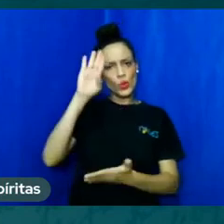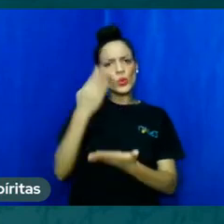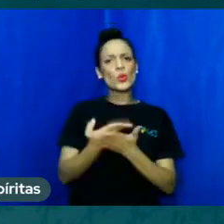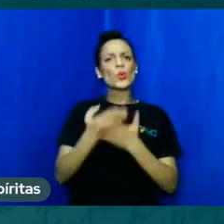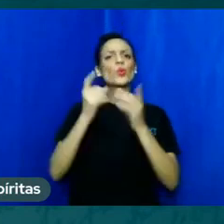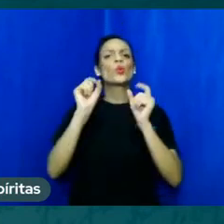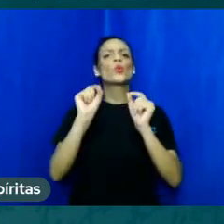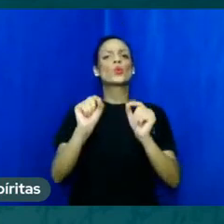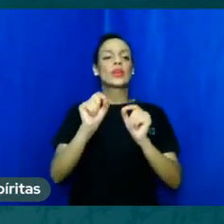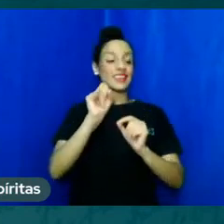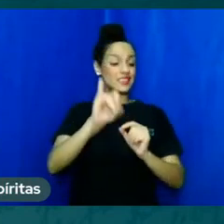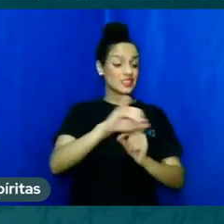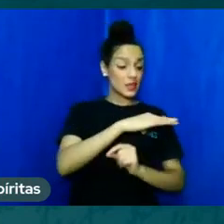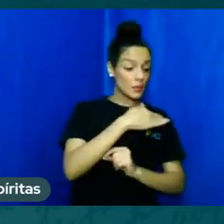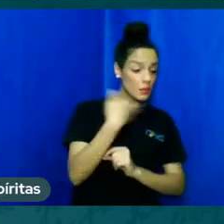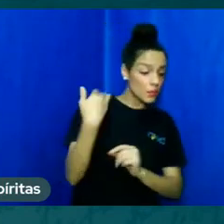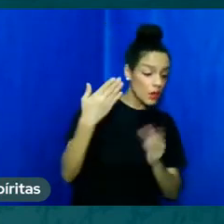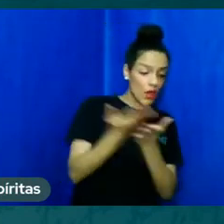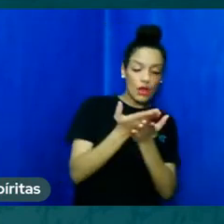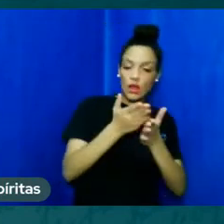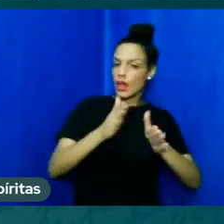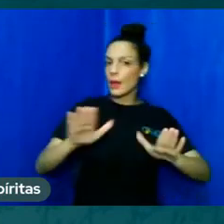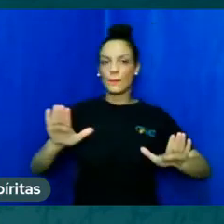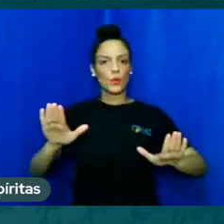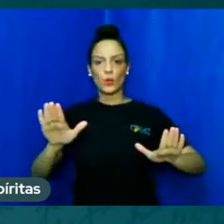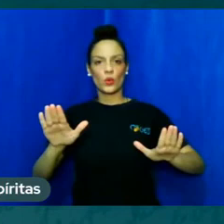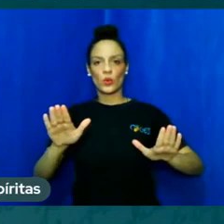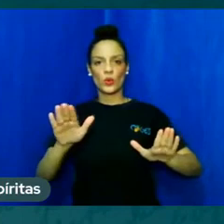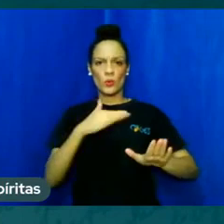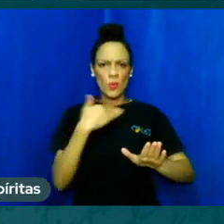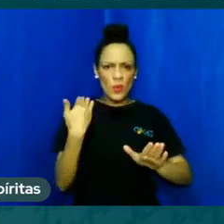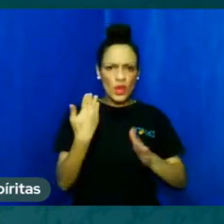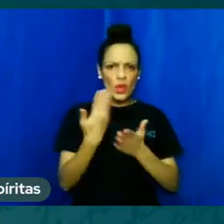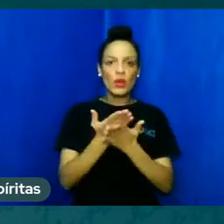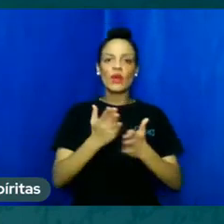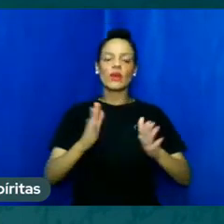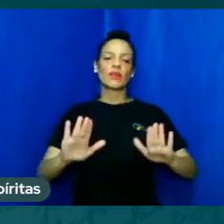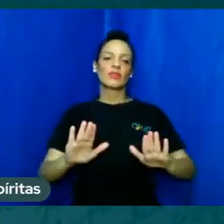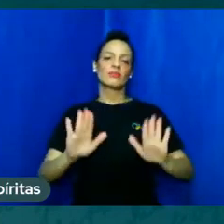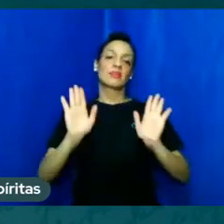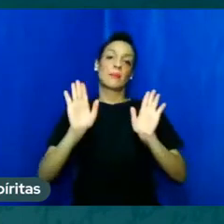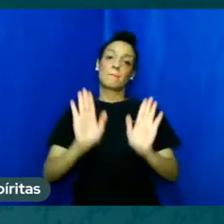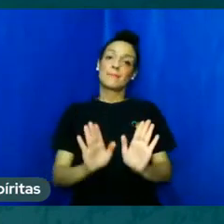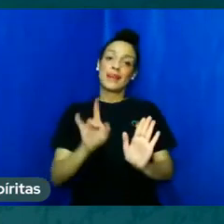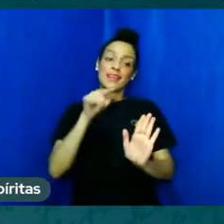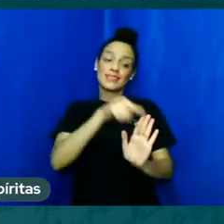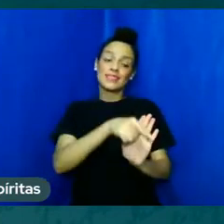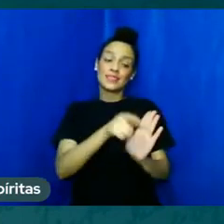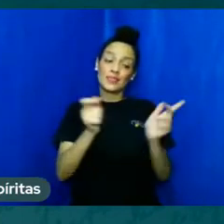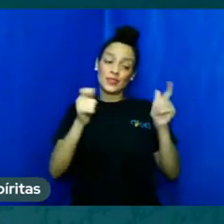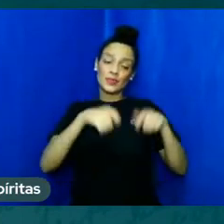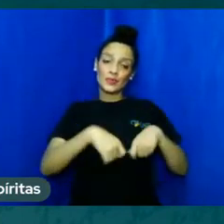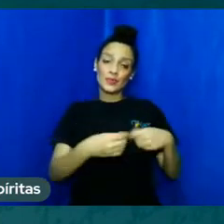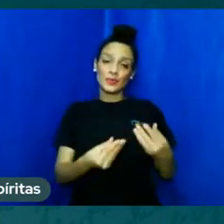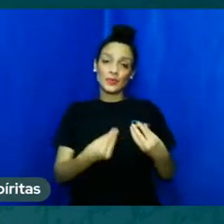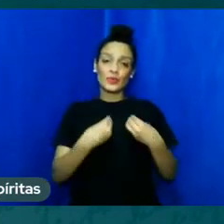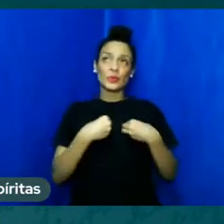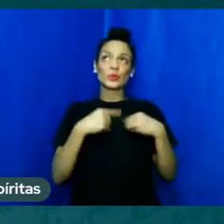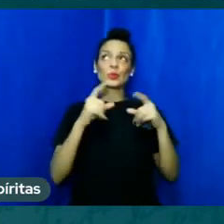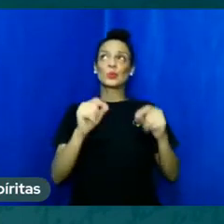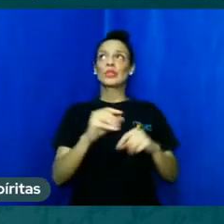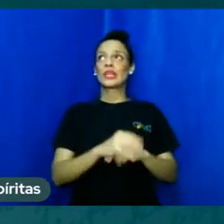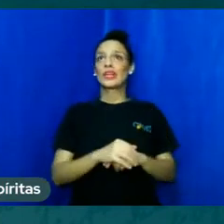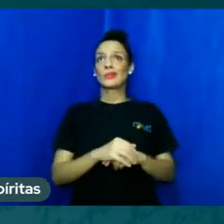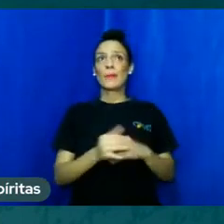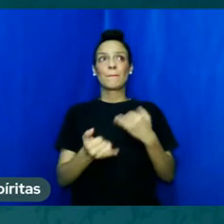a que a gente se perca nas nossas viciações, nos nossos